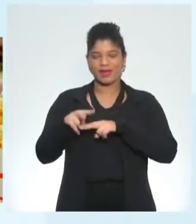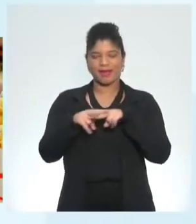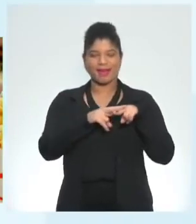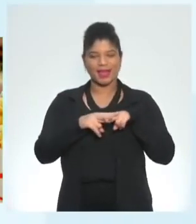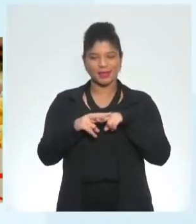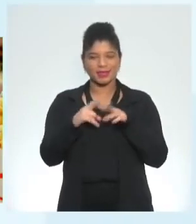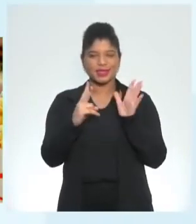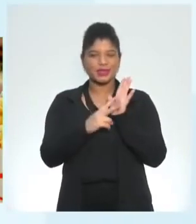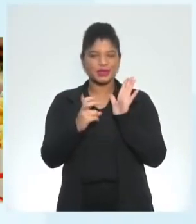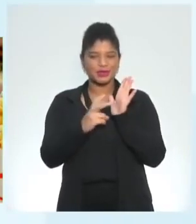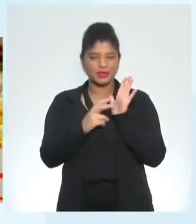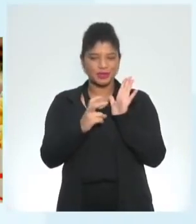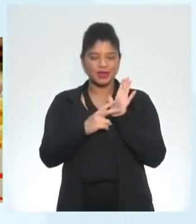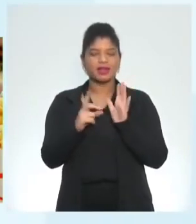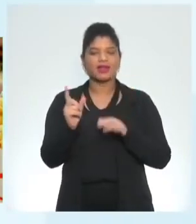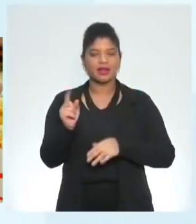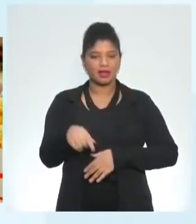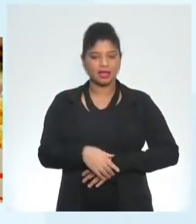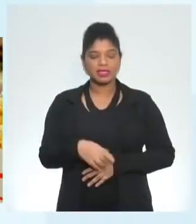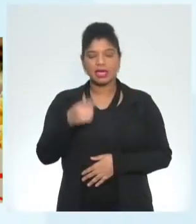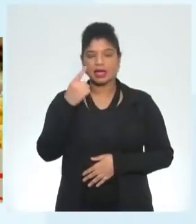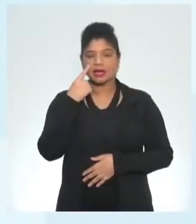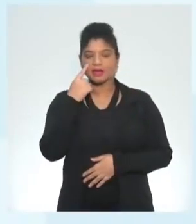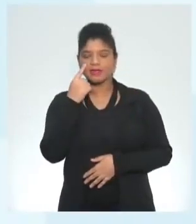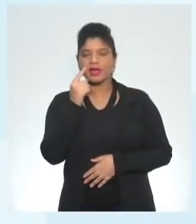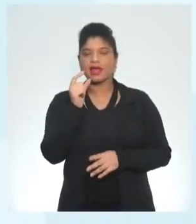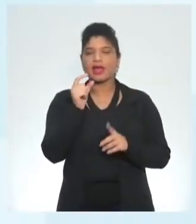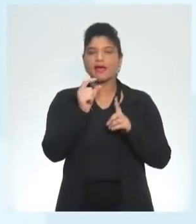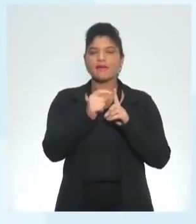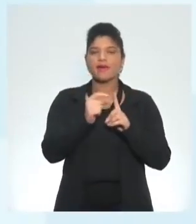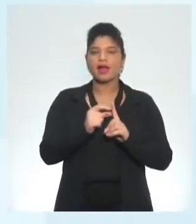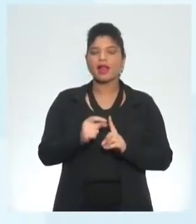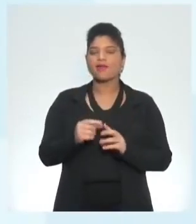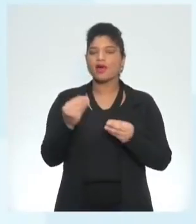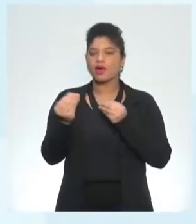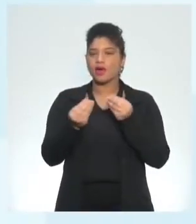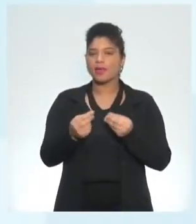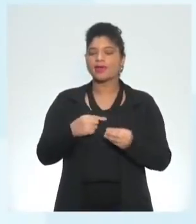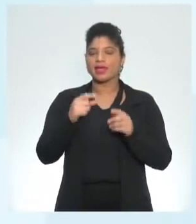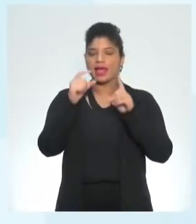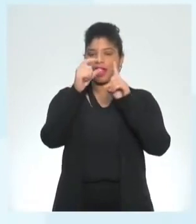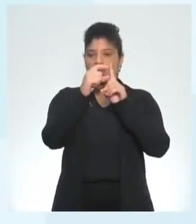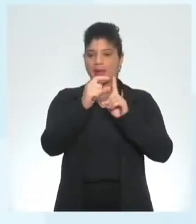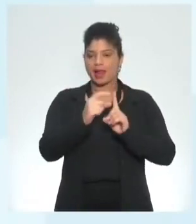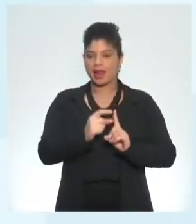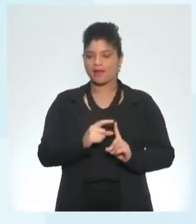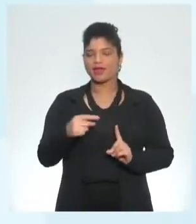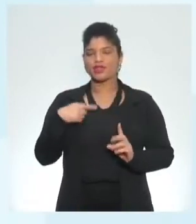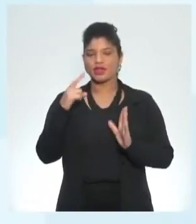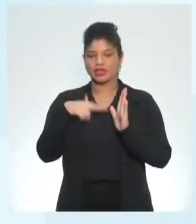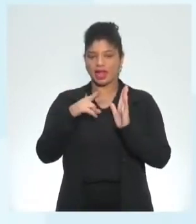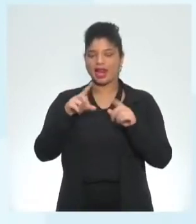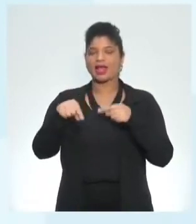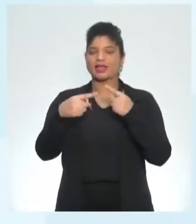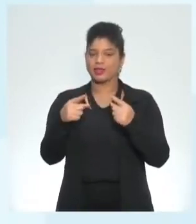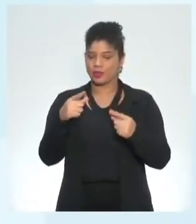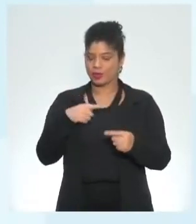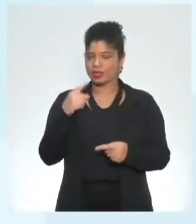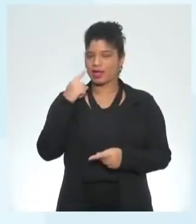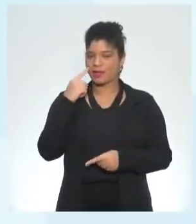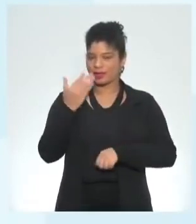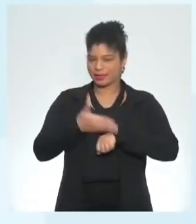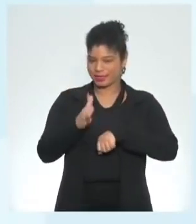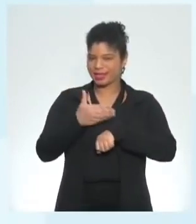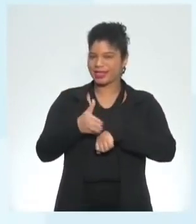nesse vocabulário falar sobre pronúncia então as palavras vão aparecer a gente vai ler e depois a gente vai